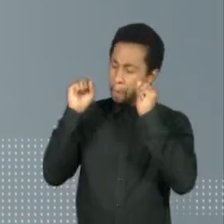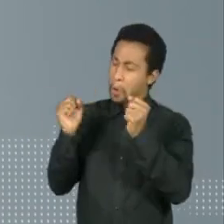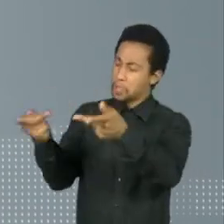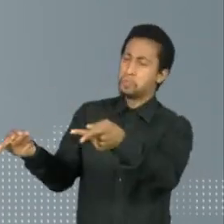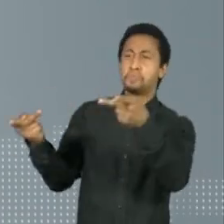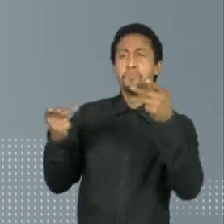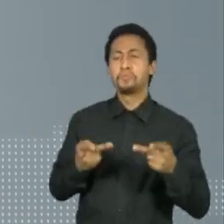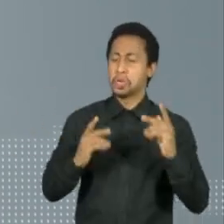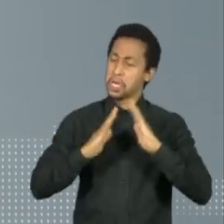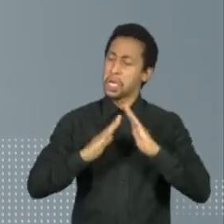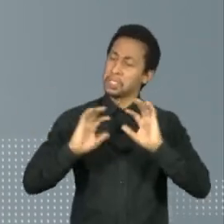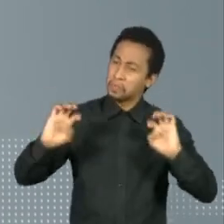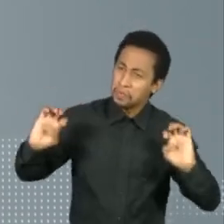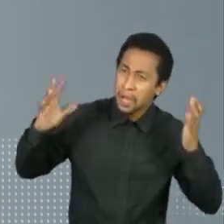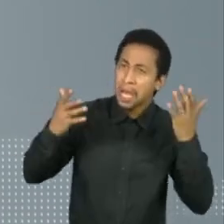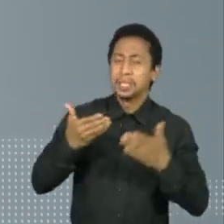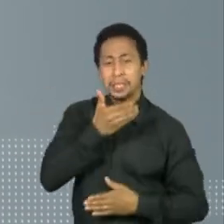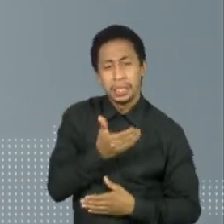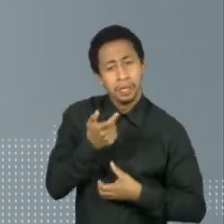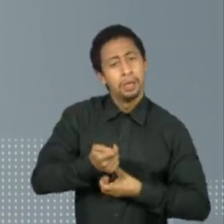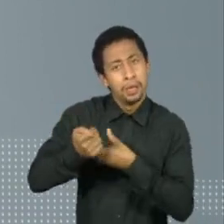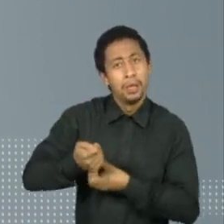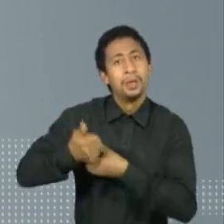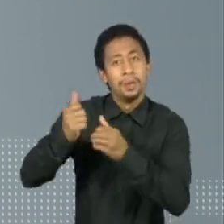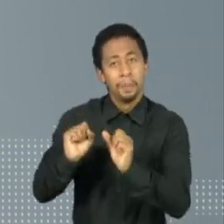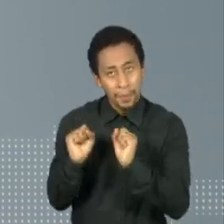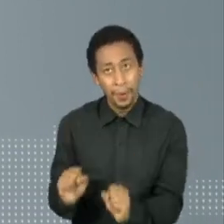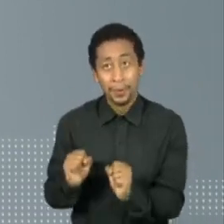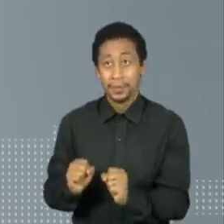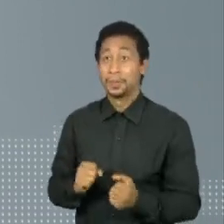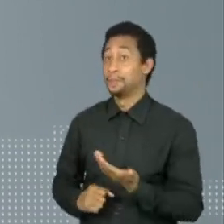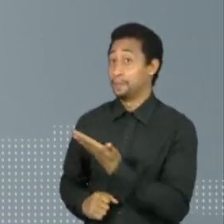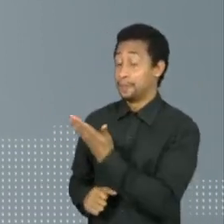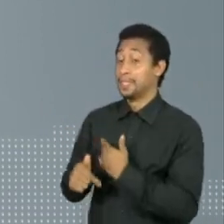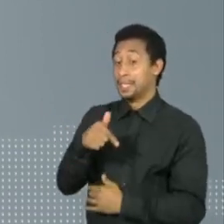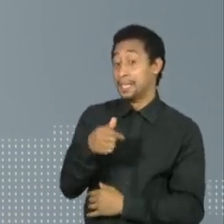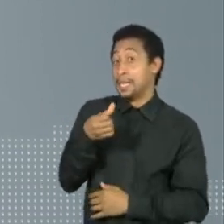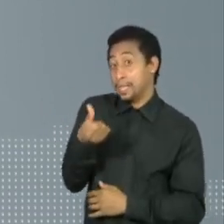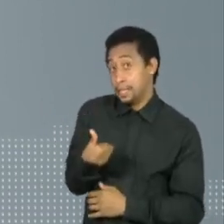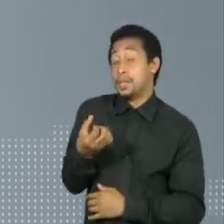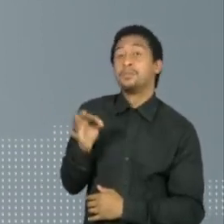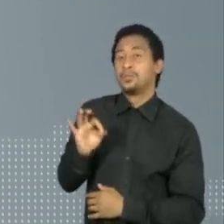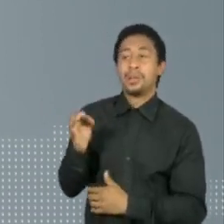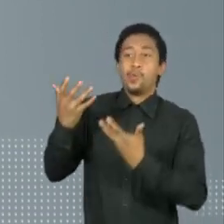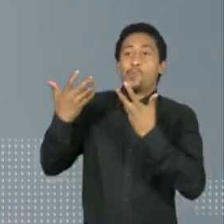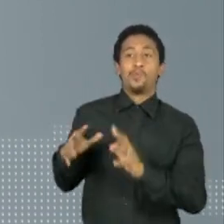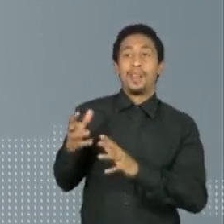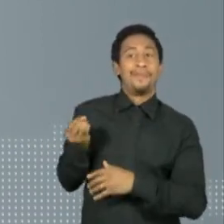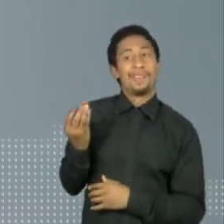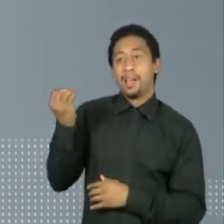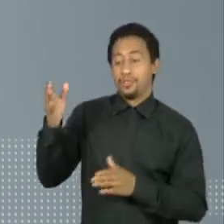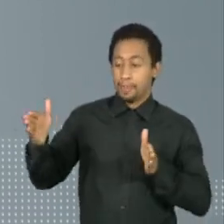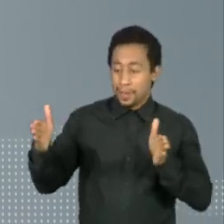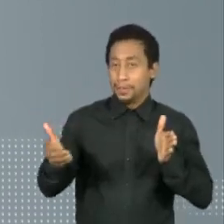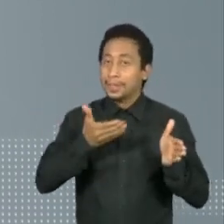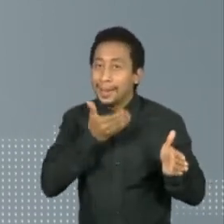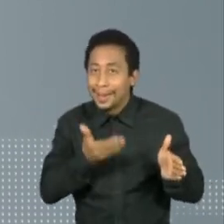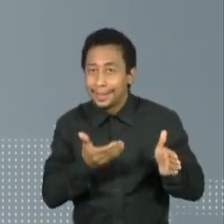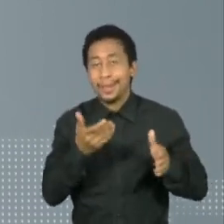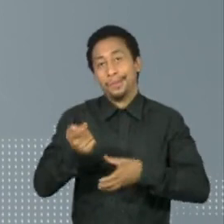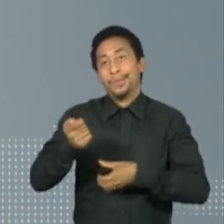de fora de casa nas festas de final de ano. O número de pessoas que devem evitar viagens e visitas no Natal e Ano Novo é ainda maior,